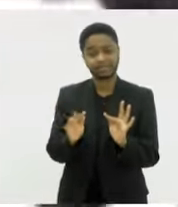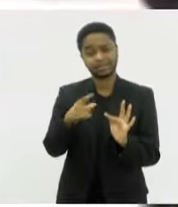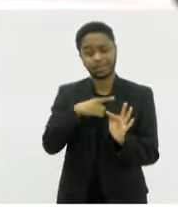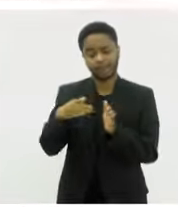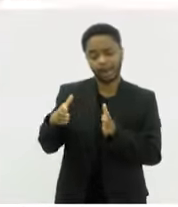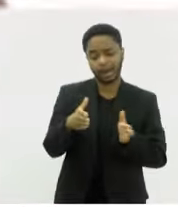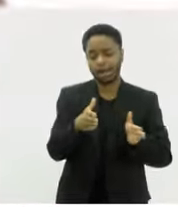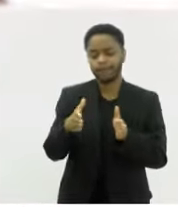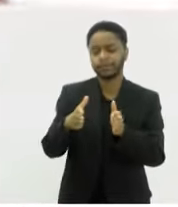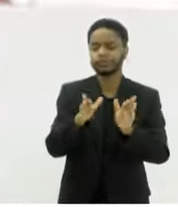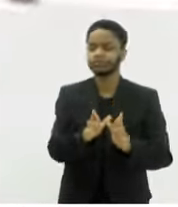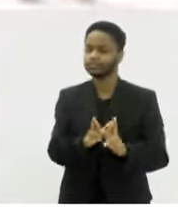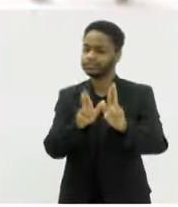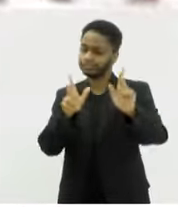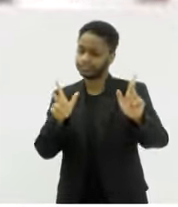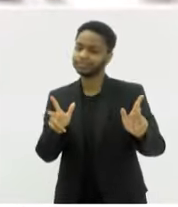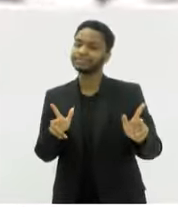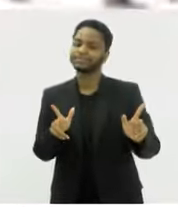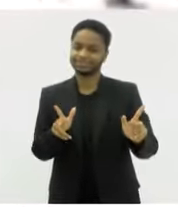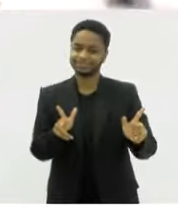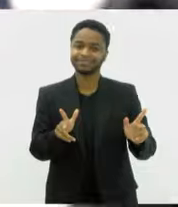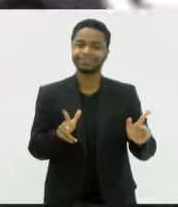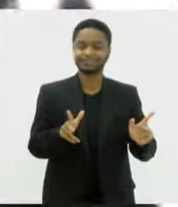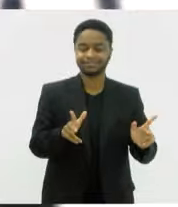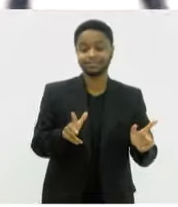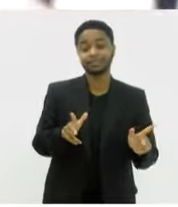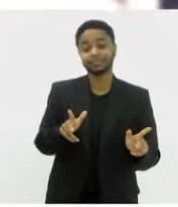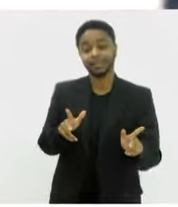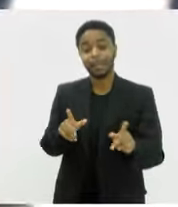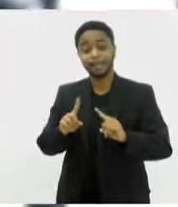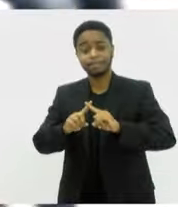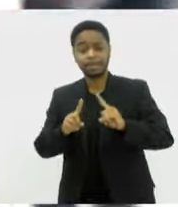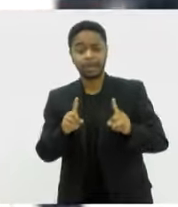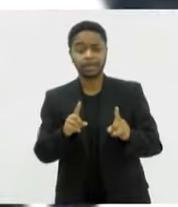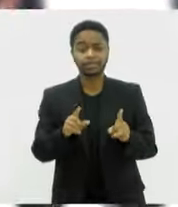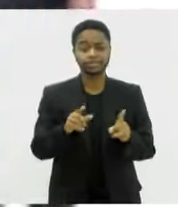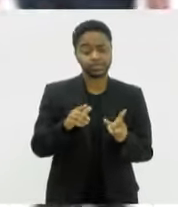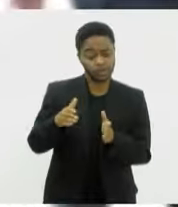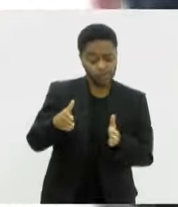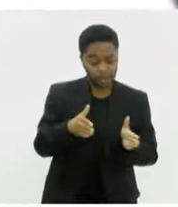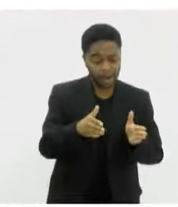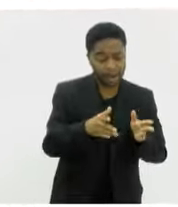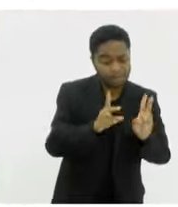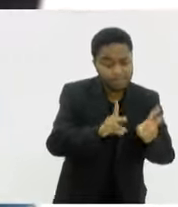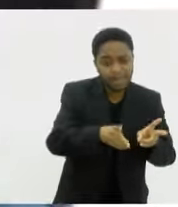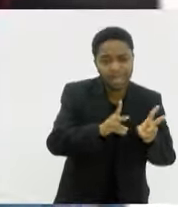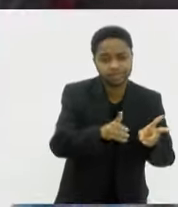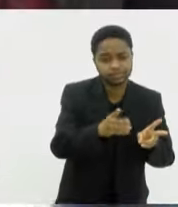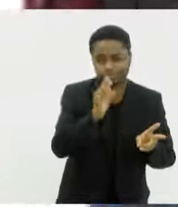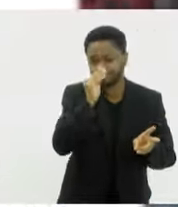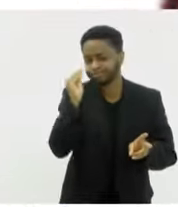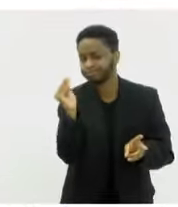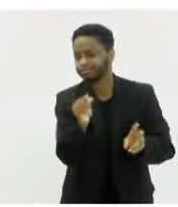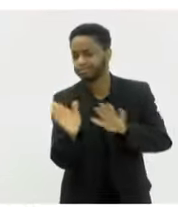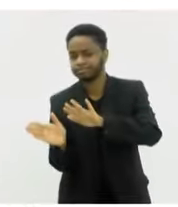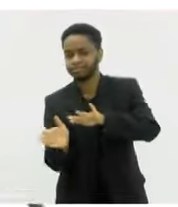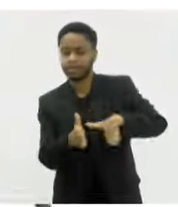caminho E não andar por aquele que encontrou espinhos